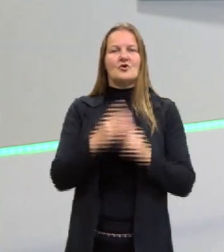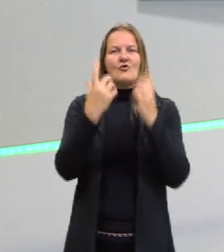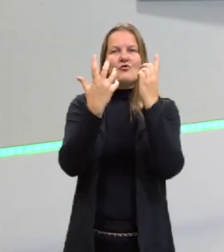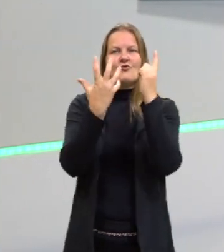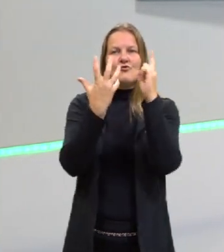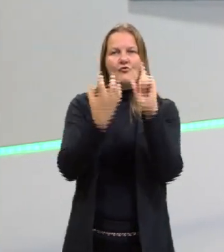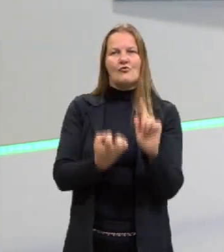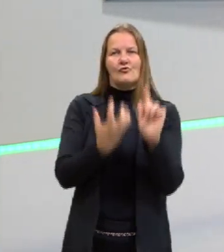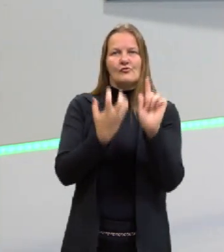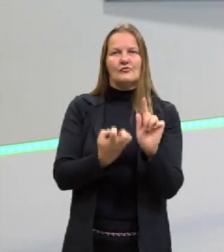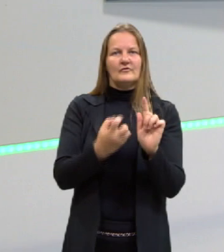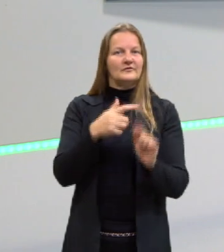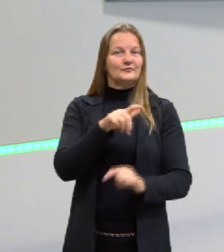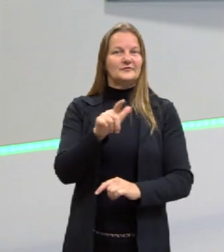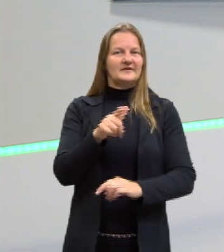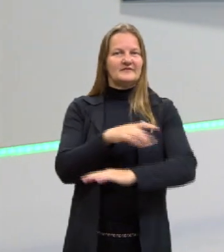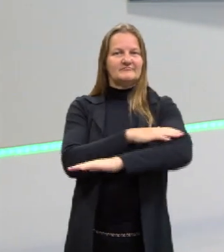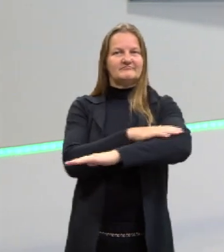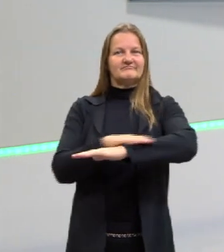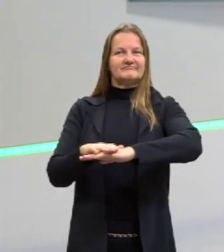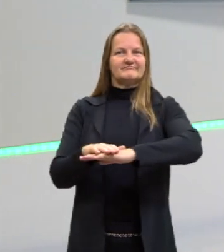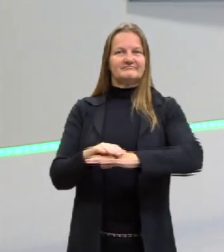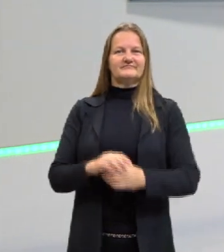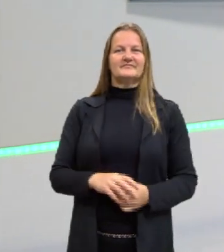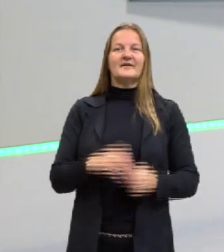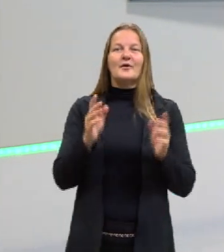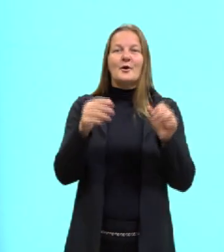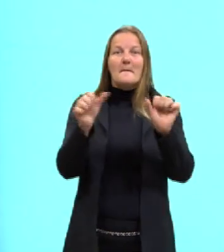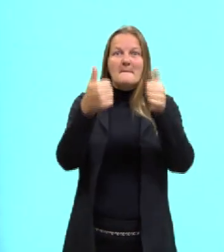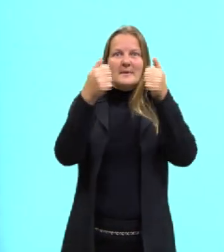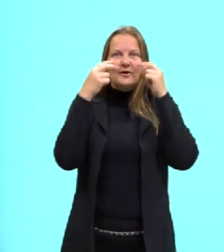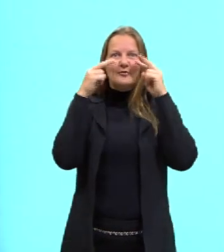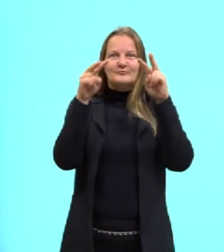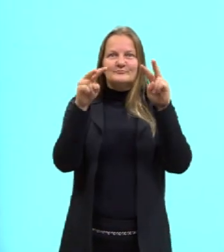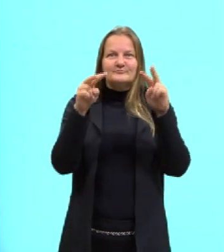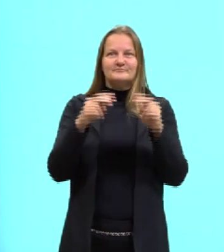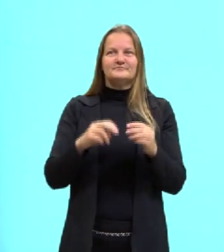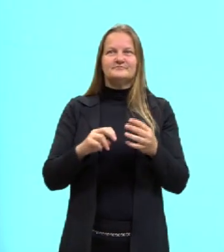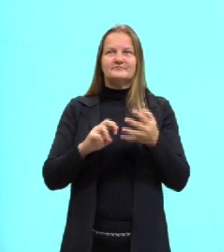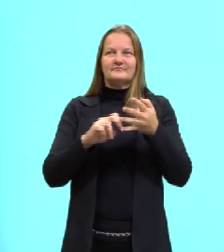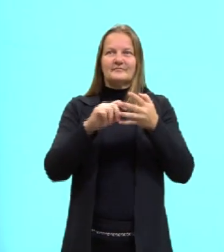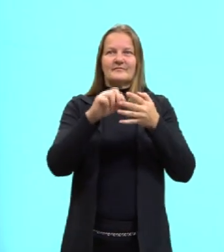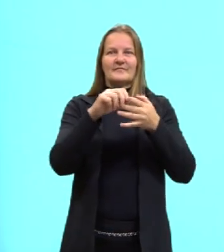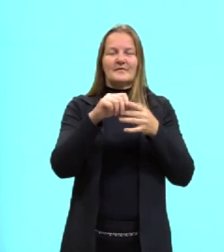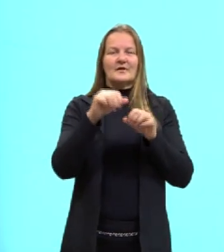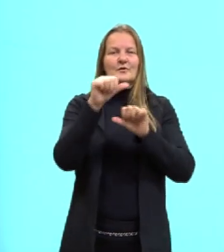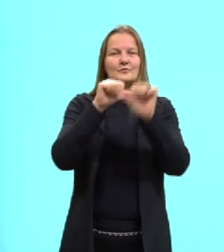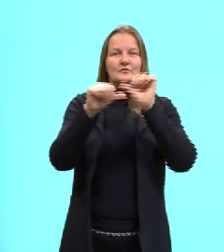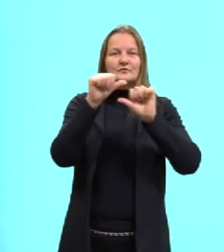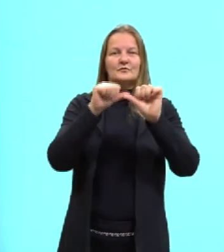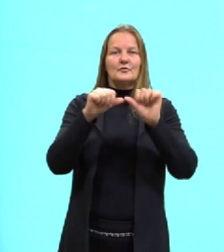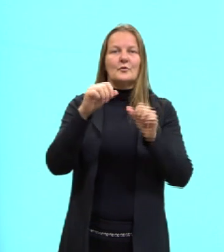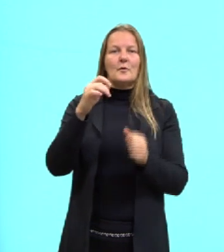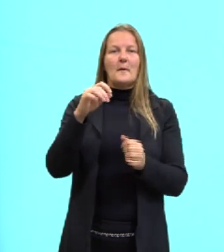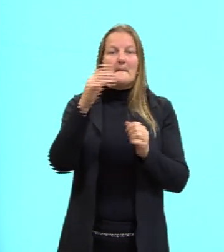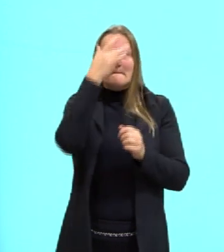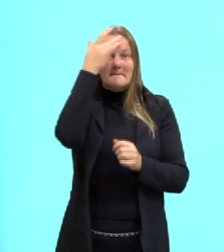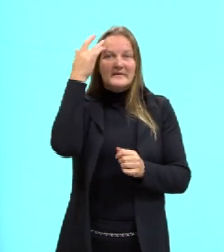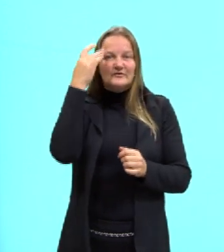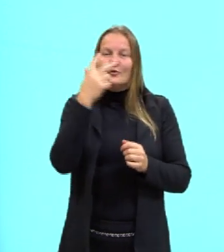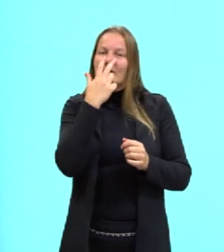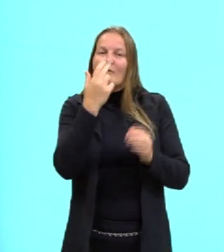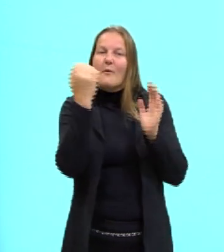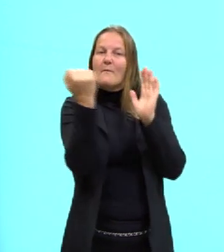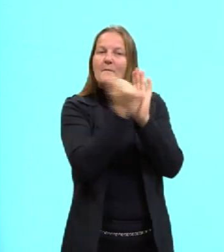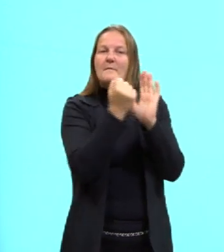Aqui a gente separa um pouquinho melhor. Eu peguei aquela pessoa e transformei em um pontinho, como a gente já conversou